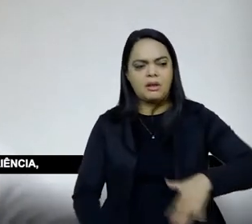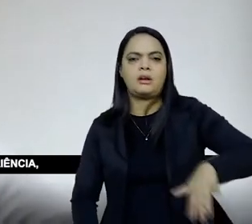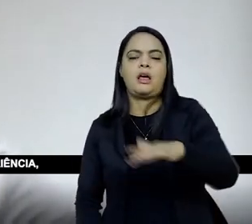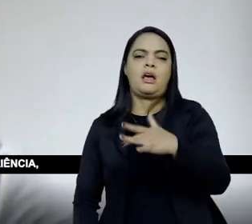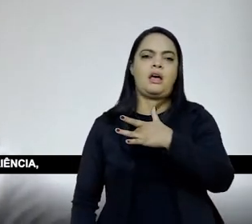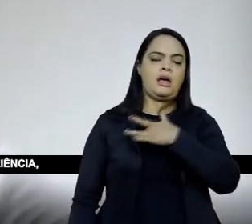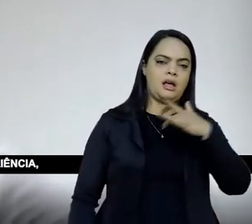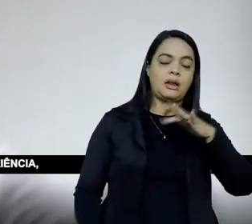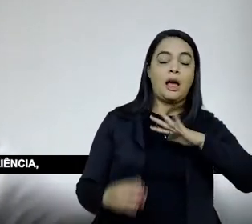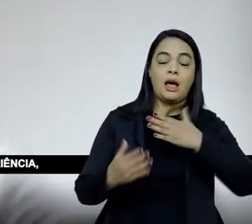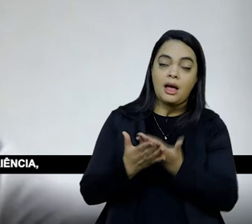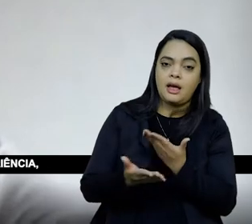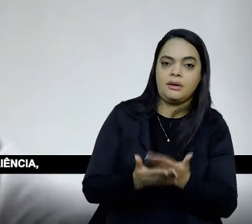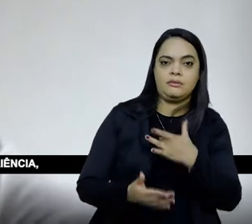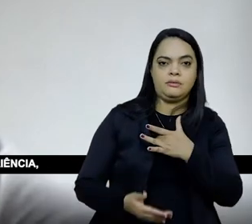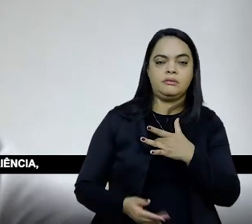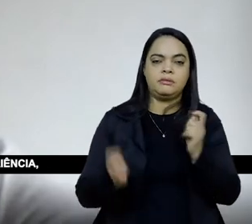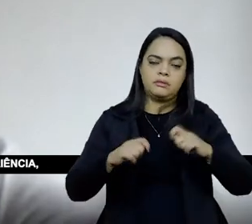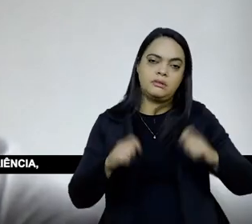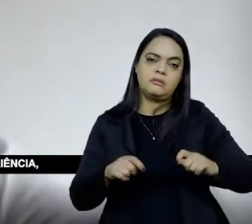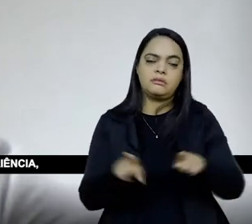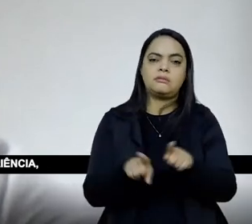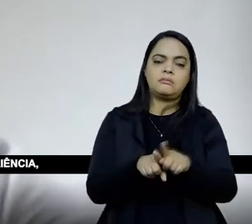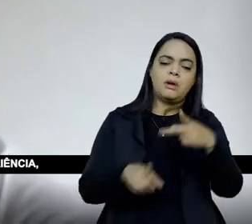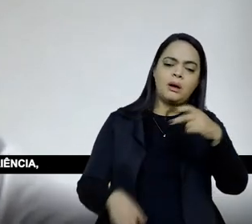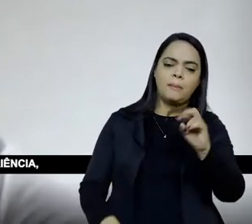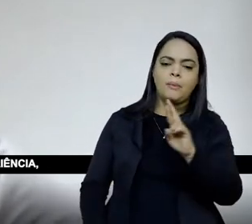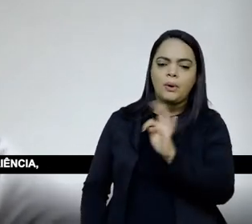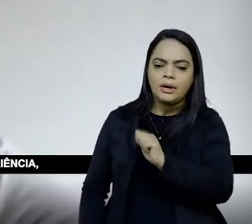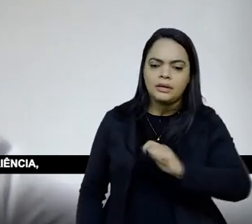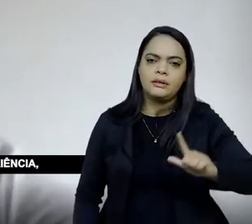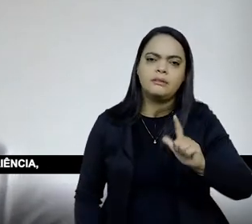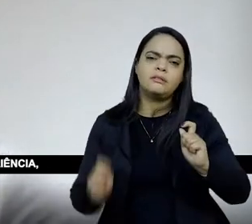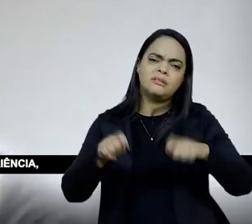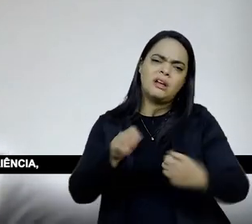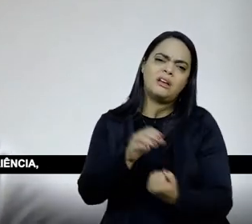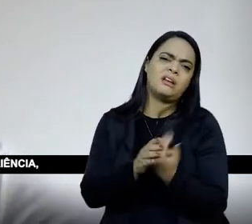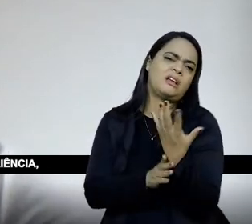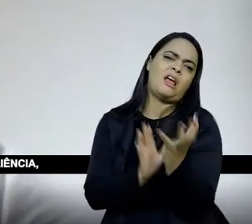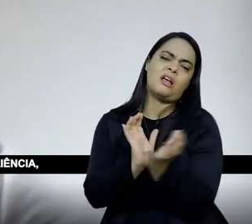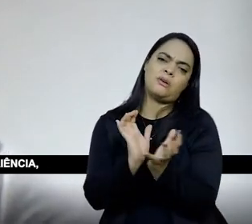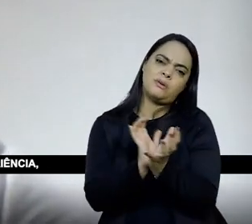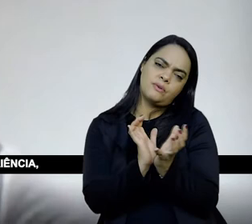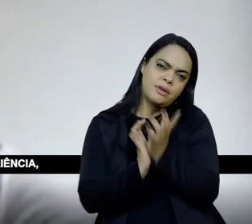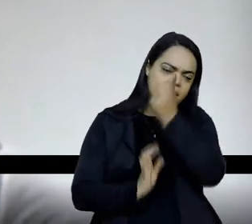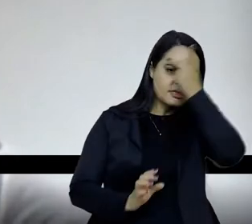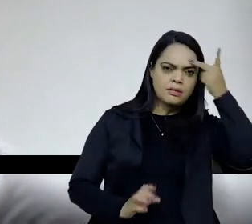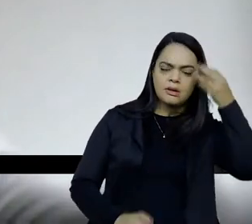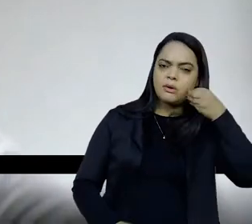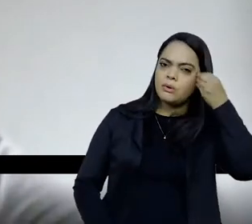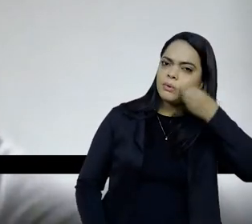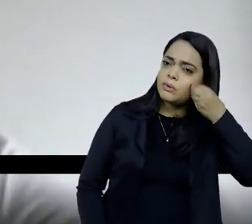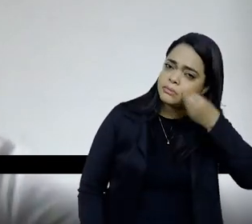também esse tipo de portal, assim, que a gente pode construir coletivamente pessoas com experiências,